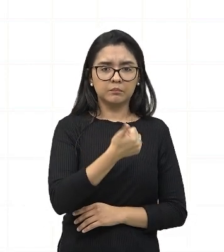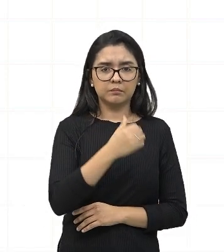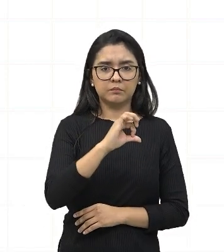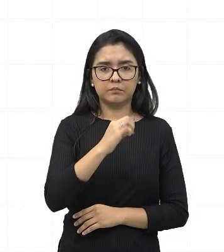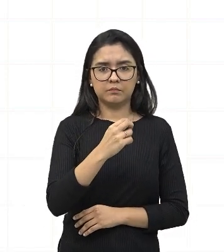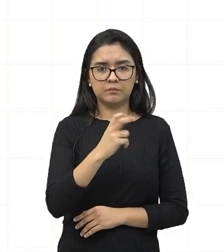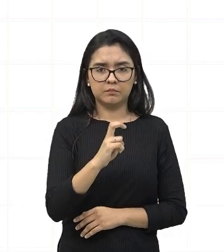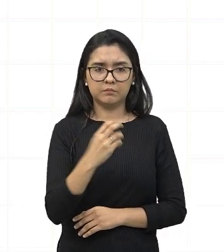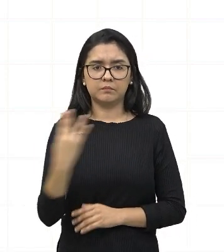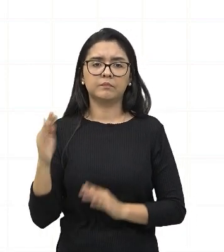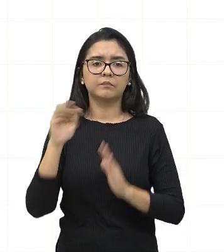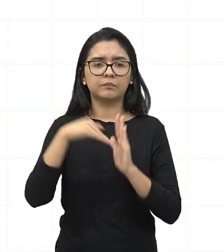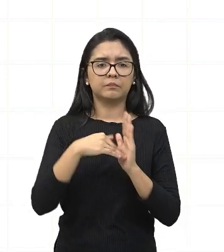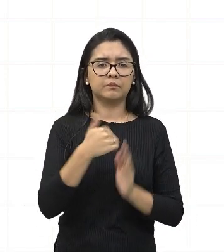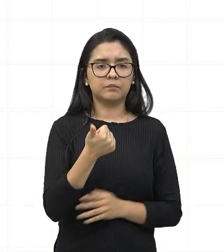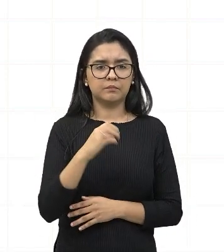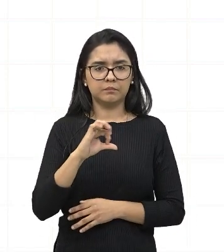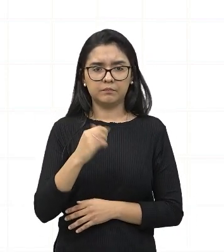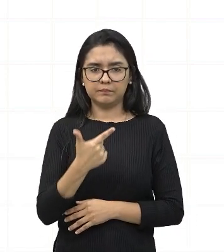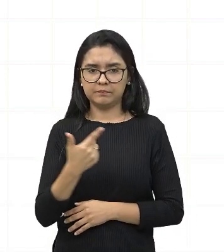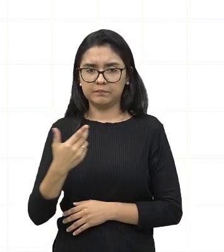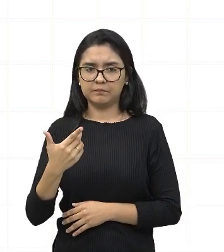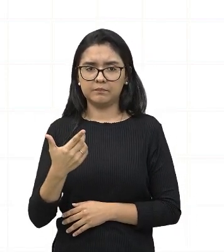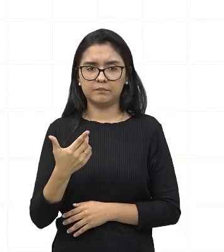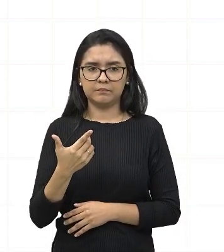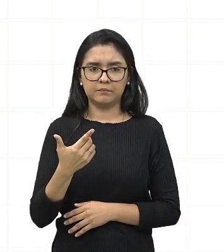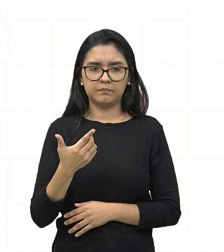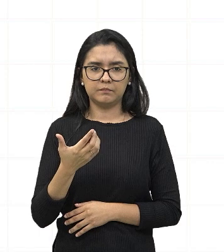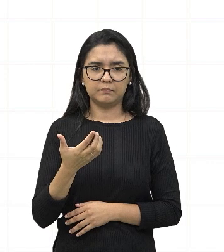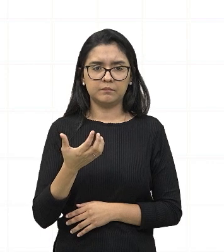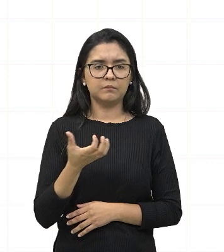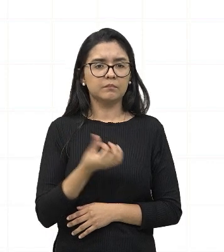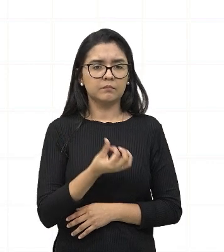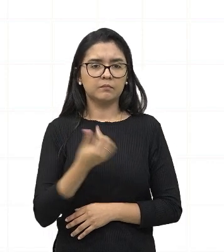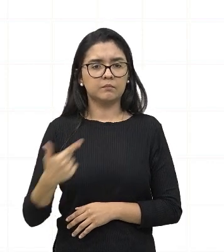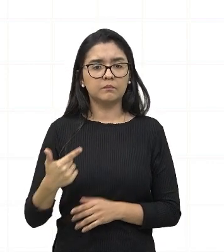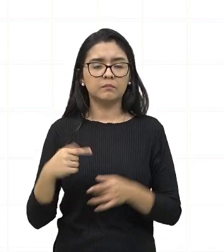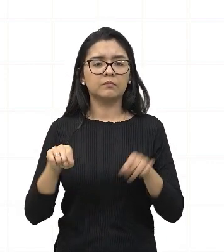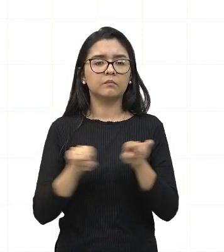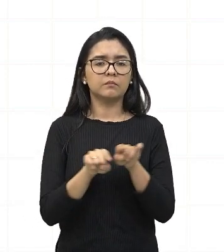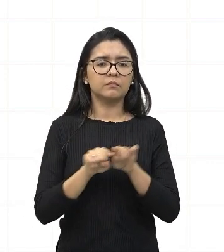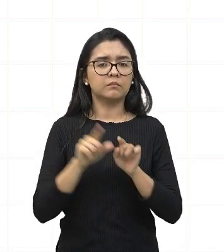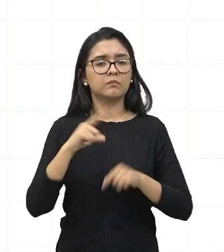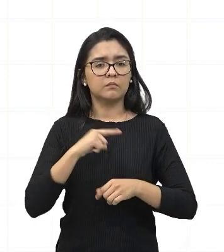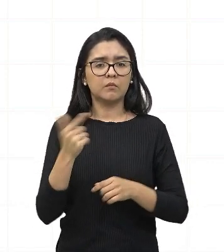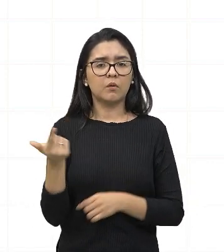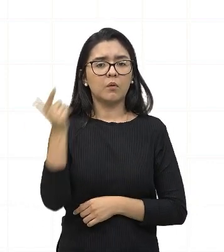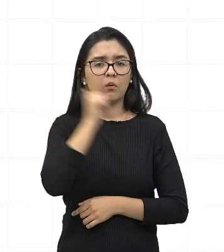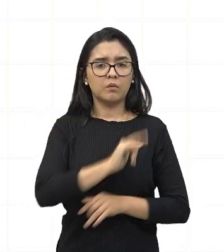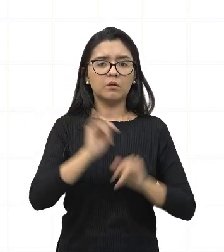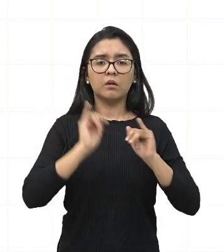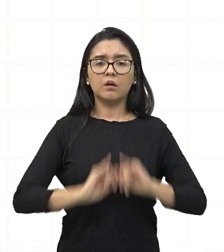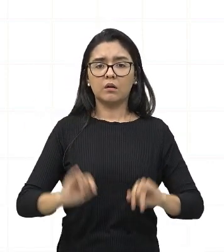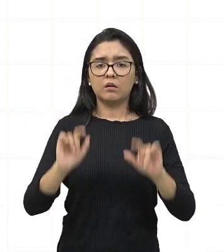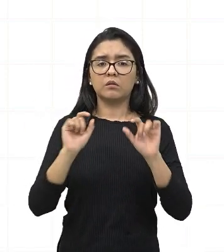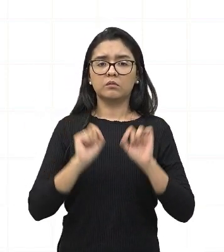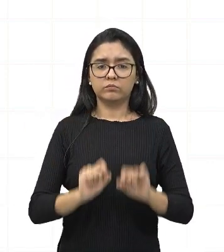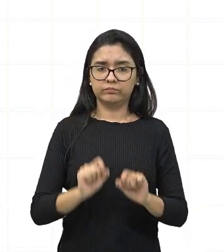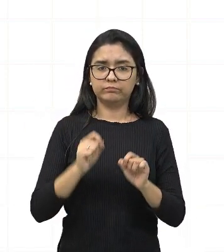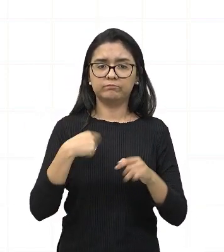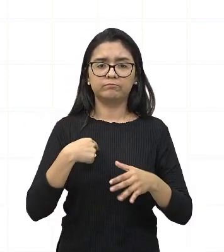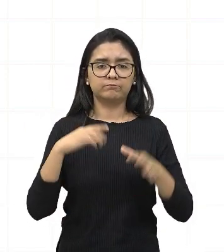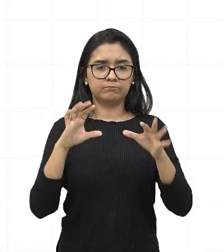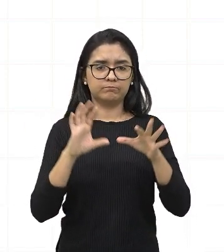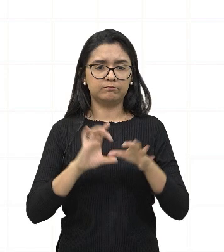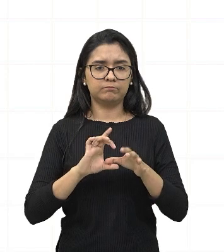Apesar da forte pressão francesa, os argelinos finalmente conquistaram sua independência após uma guerra